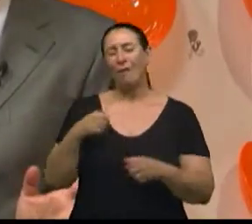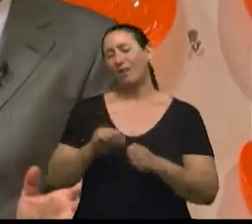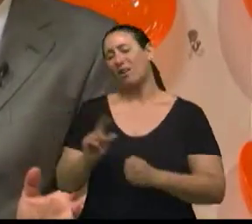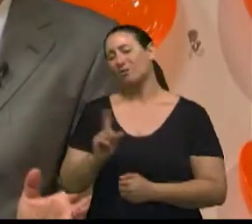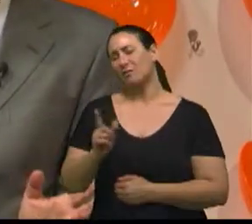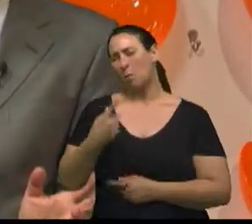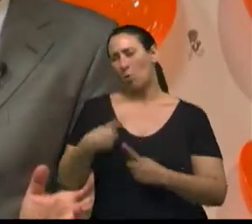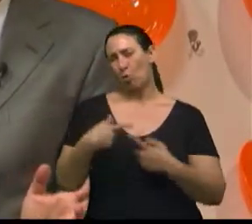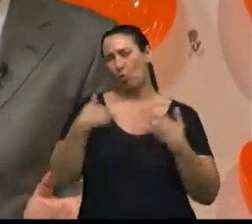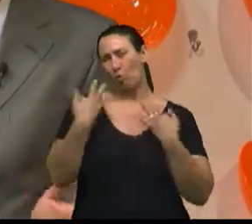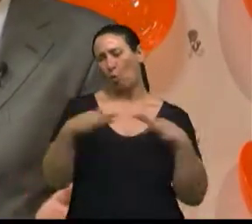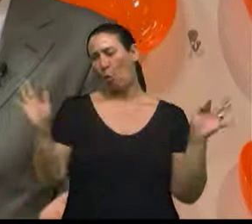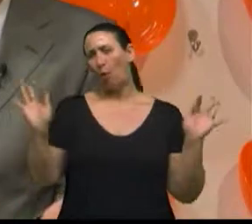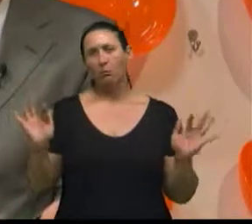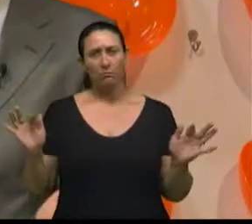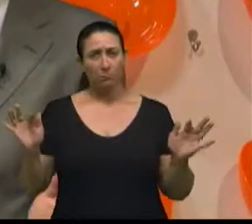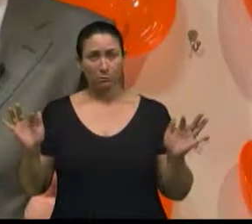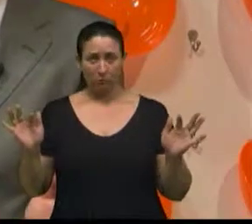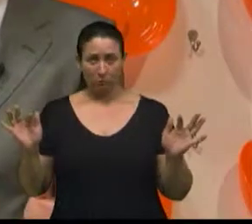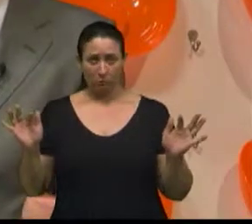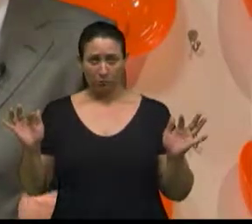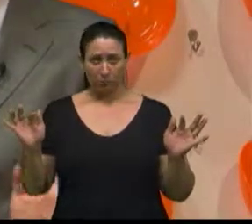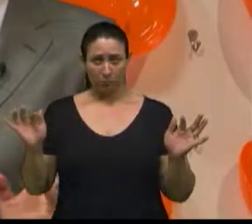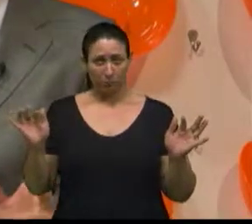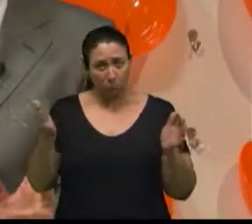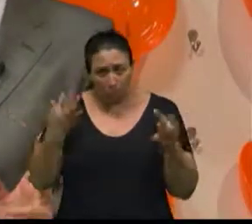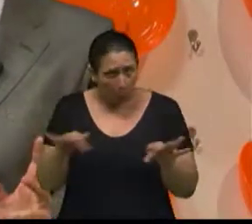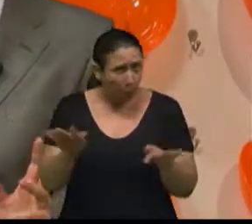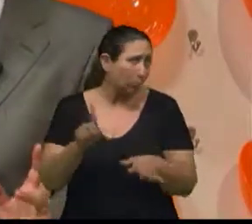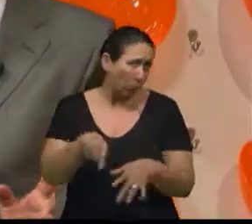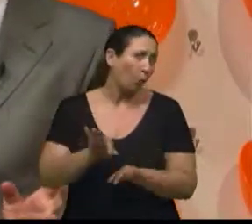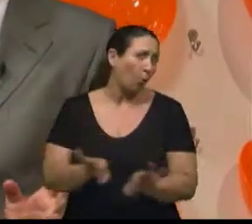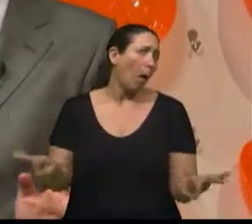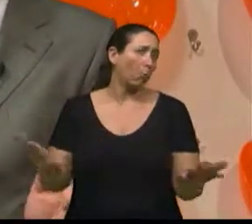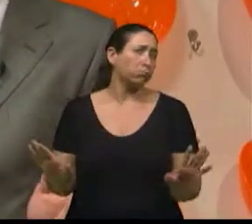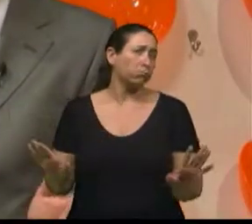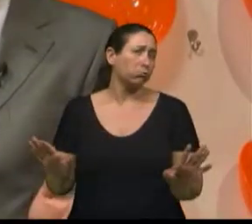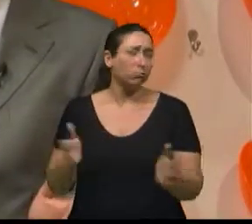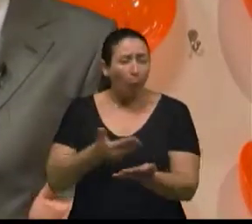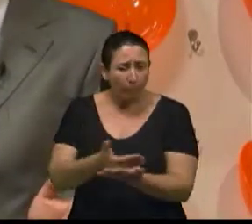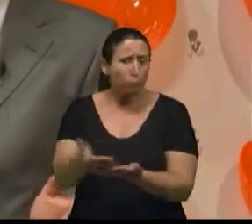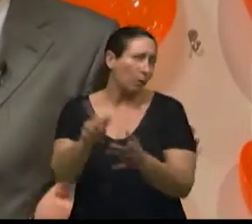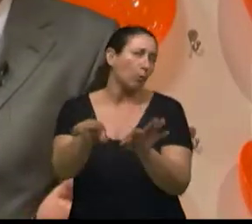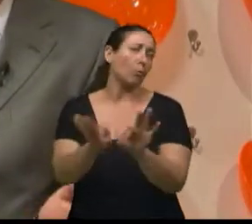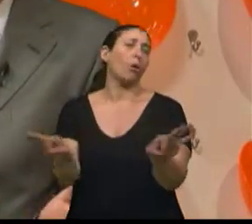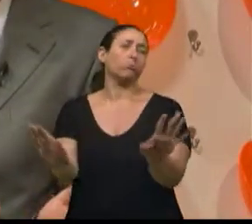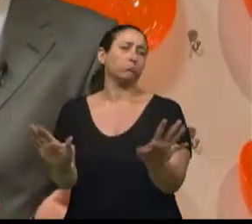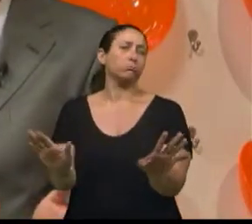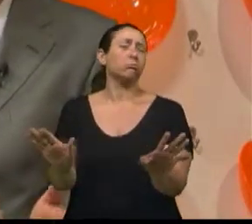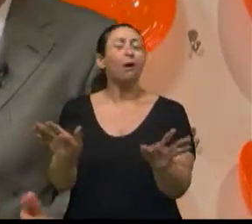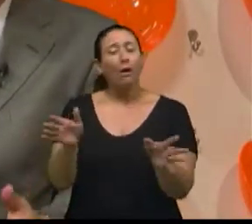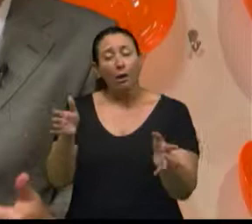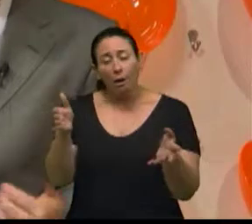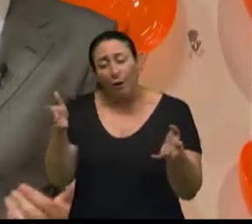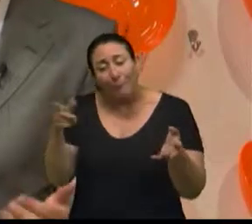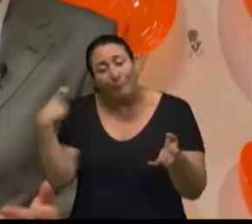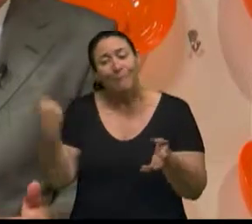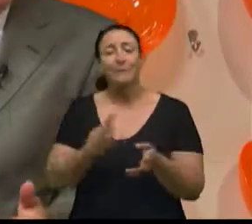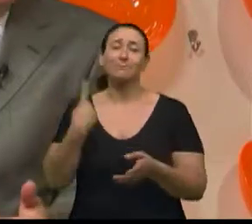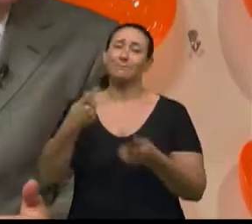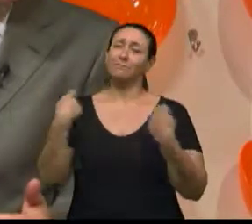dói. No início, algum desconforto e alguma dor é normal ter, mas ela tem que saber